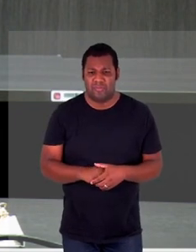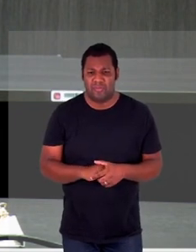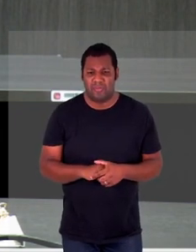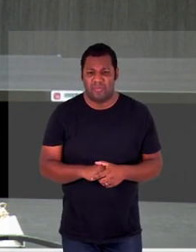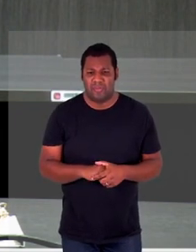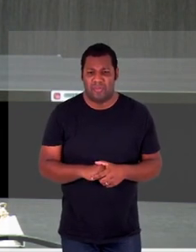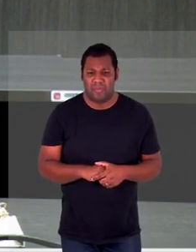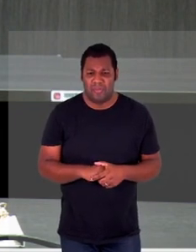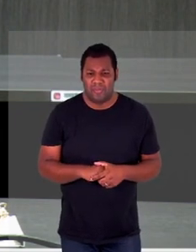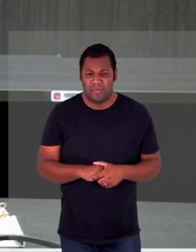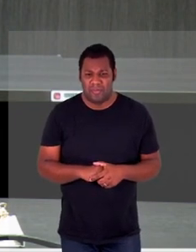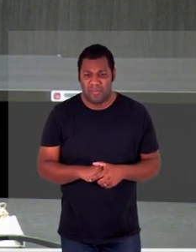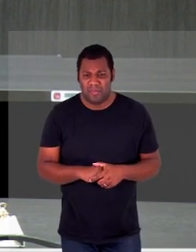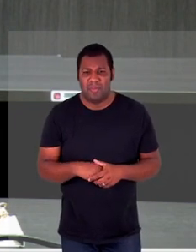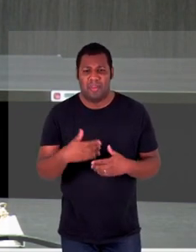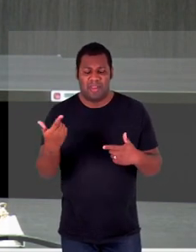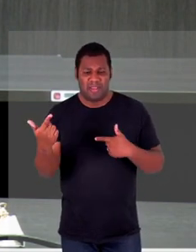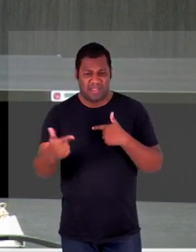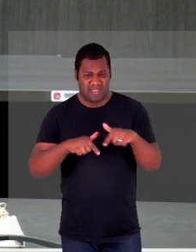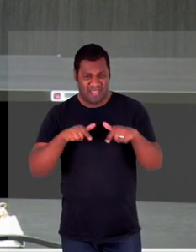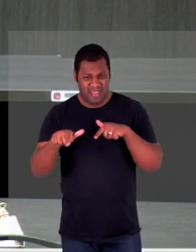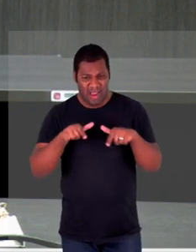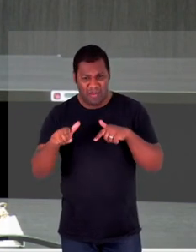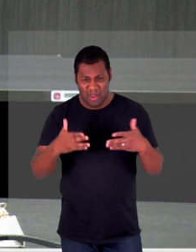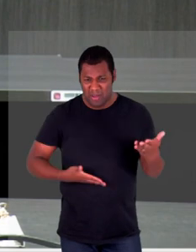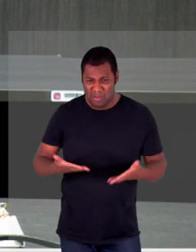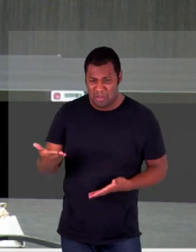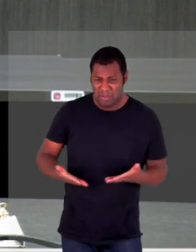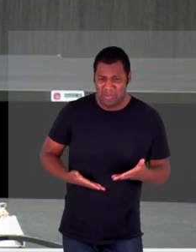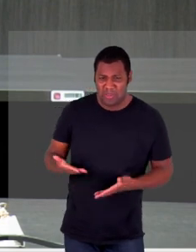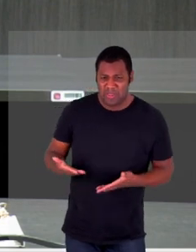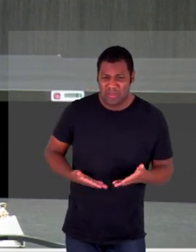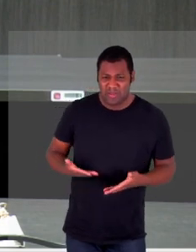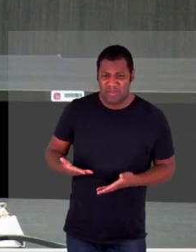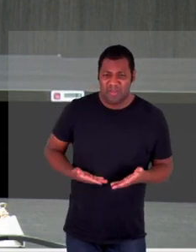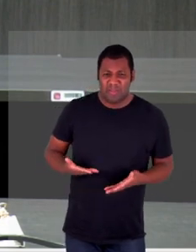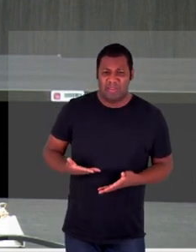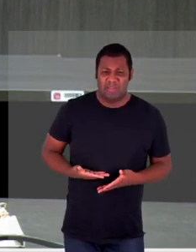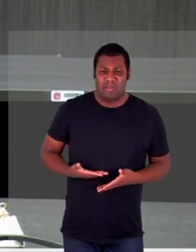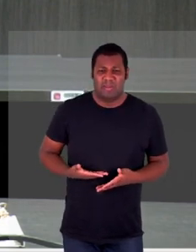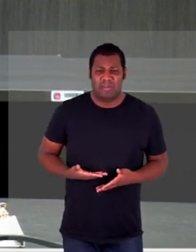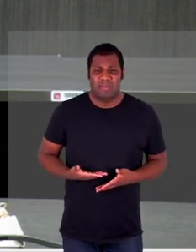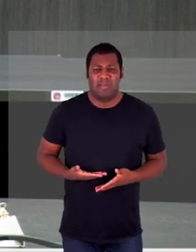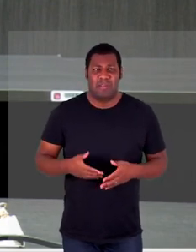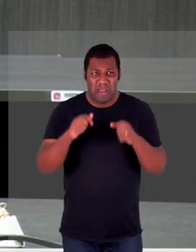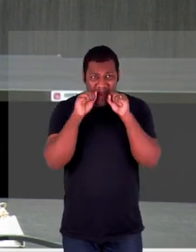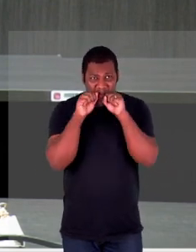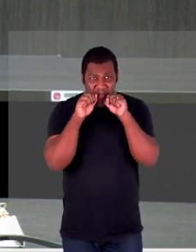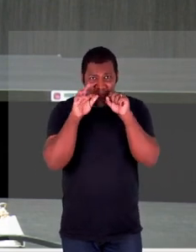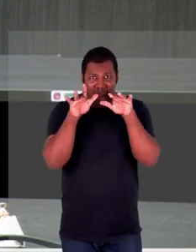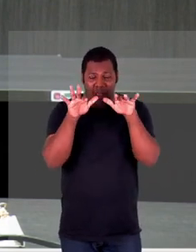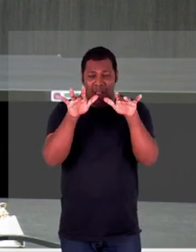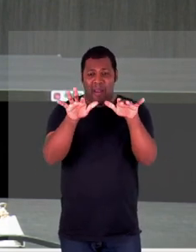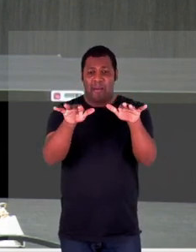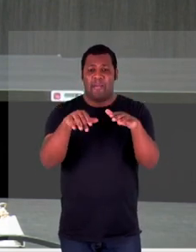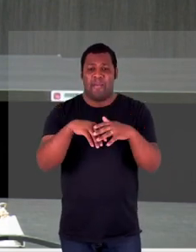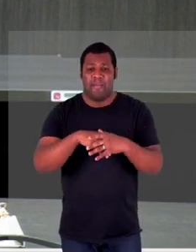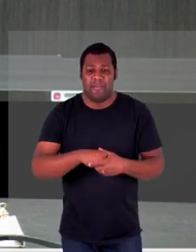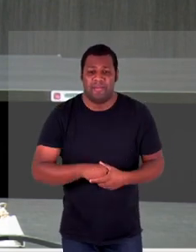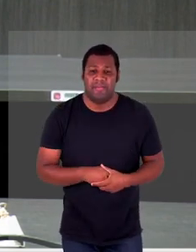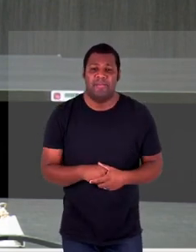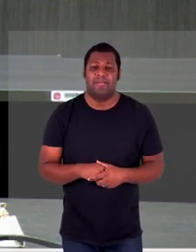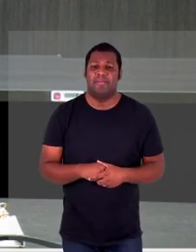trabalho, do serviço, da atribuição, de maneira que atinja,